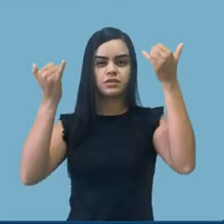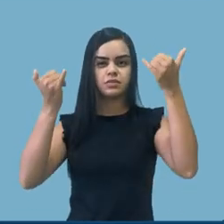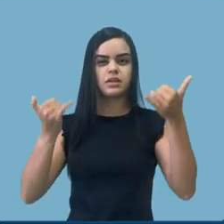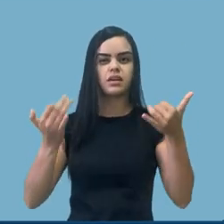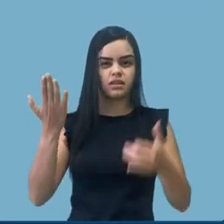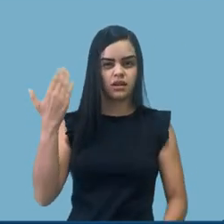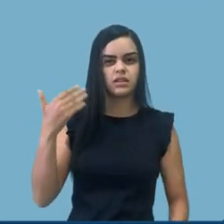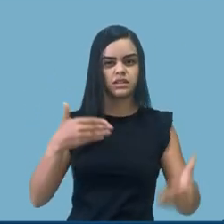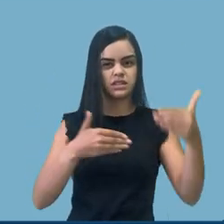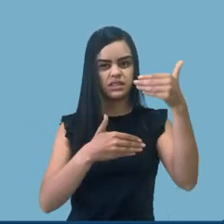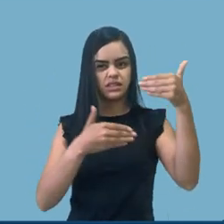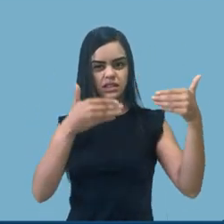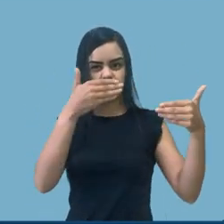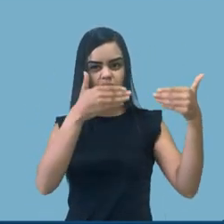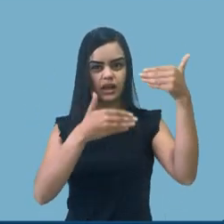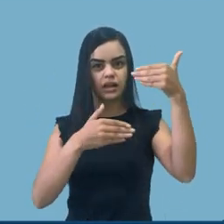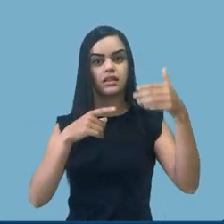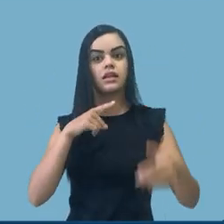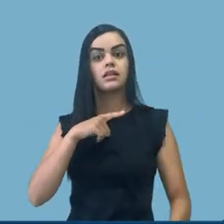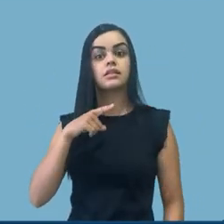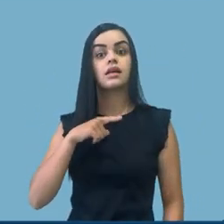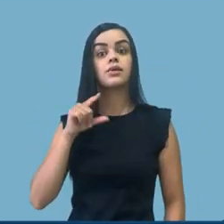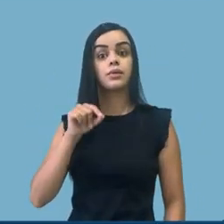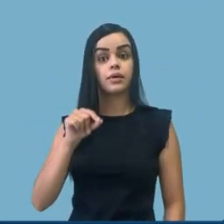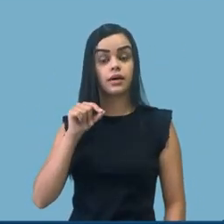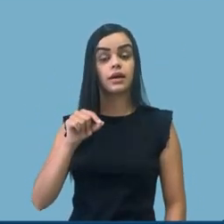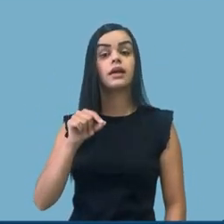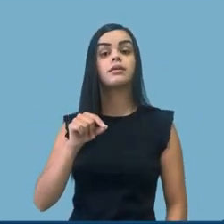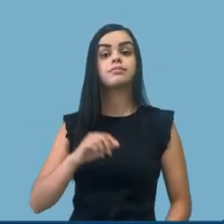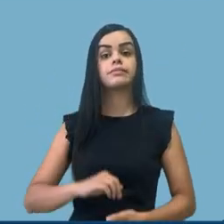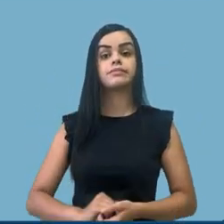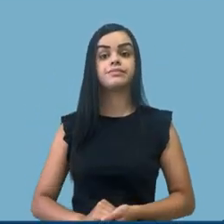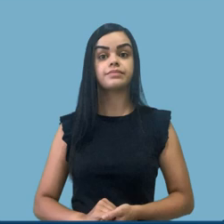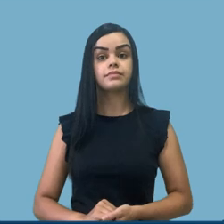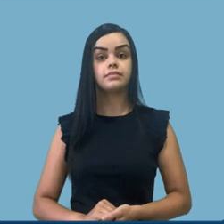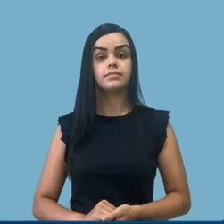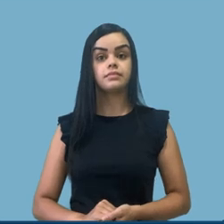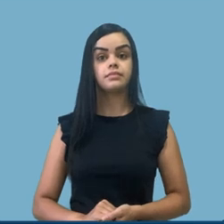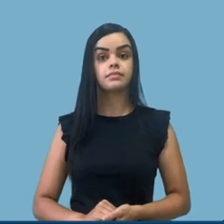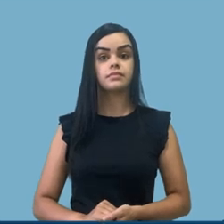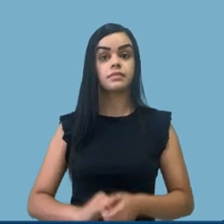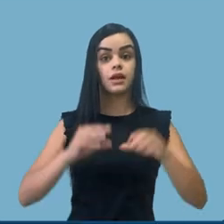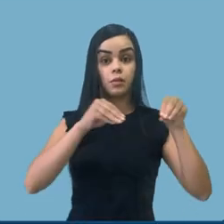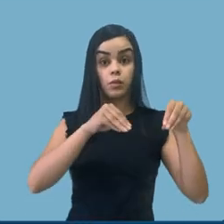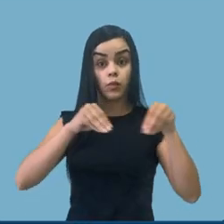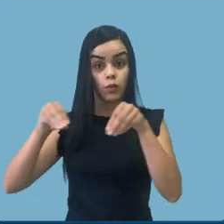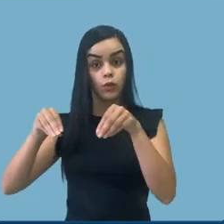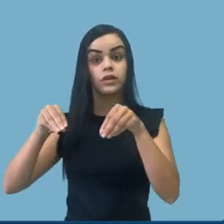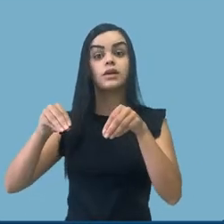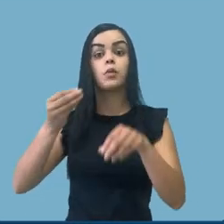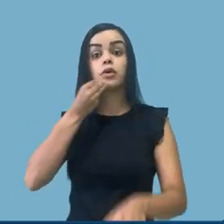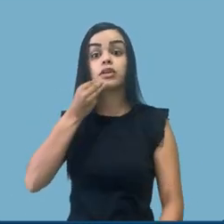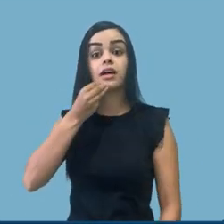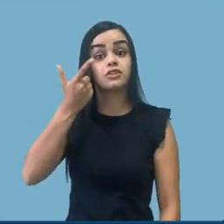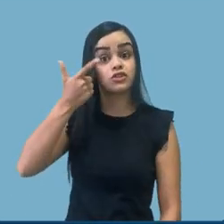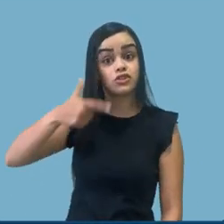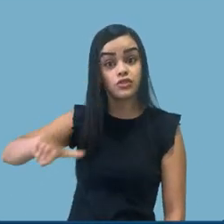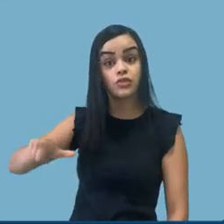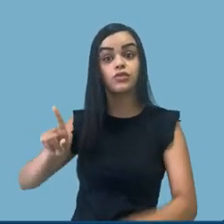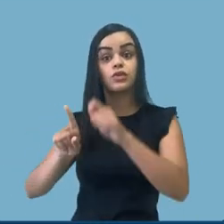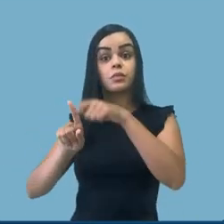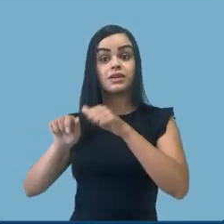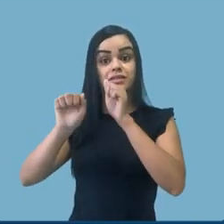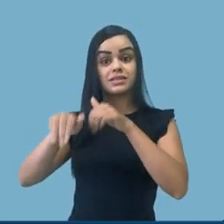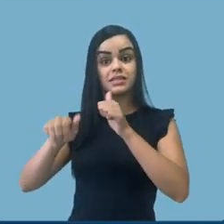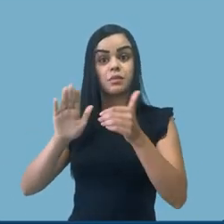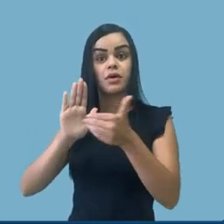anteriores, há um deslocamento dessa garantia das matrículas para o período de setembro a dezembro de 2021 com as